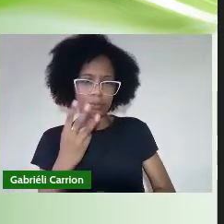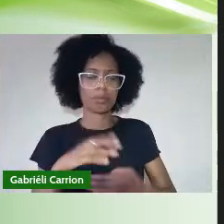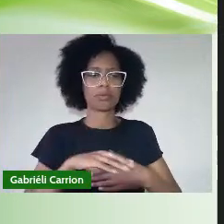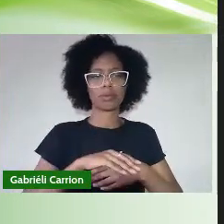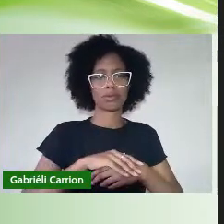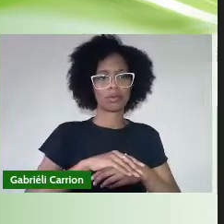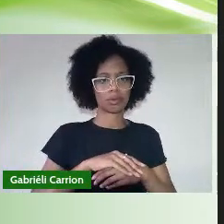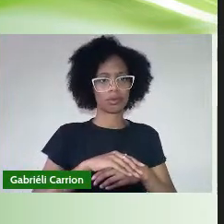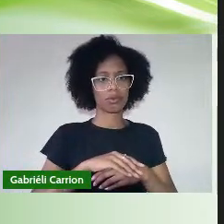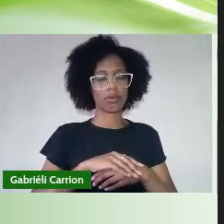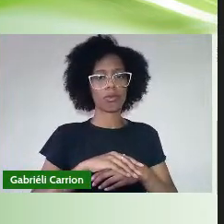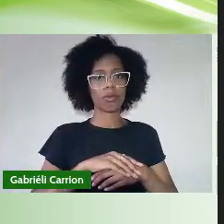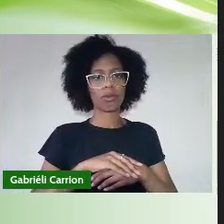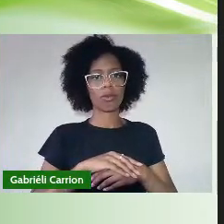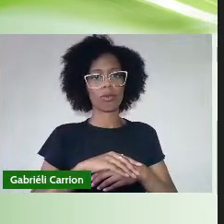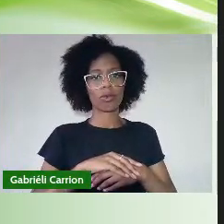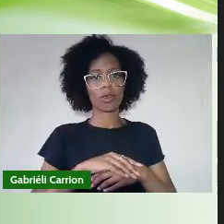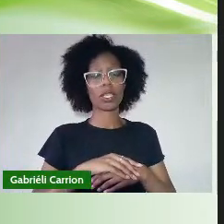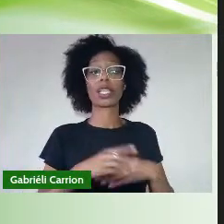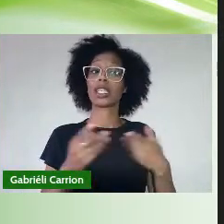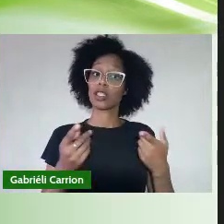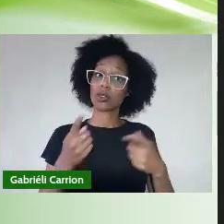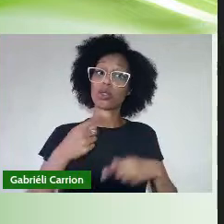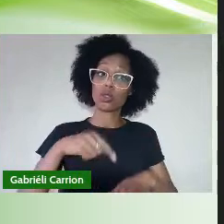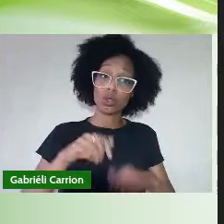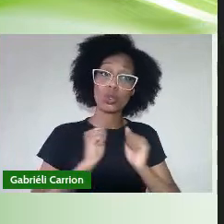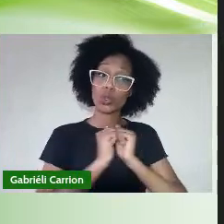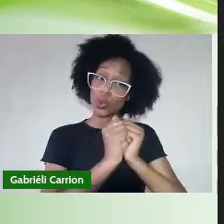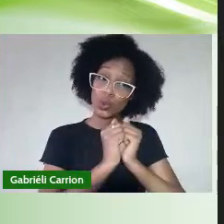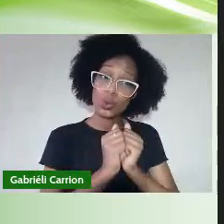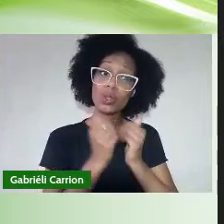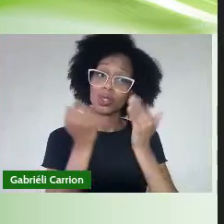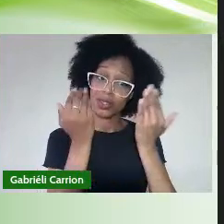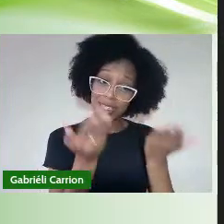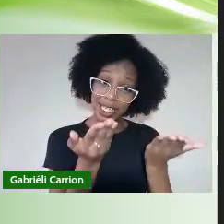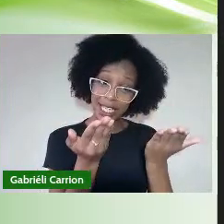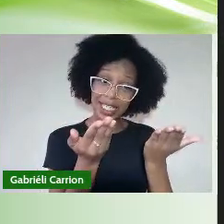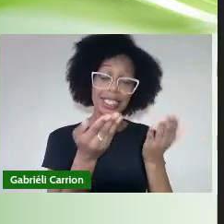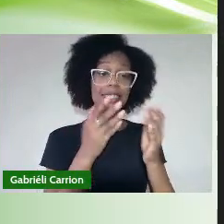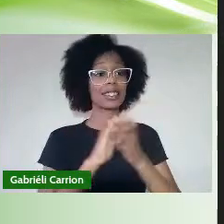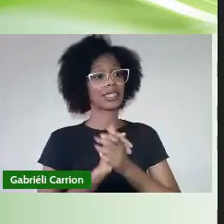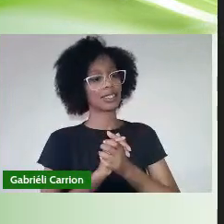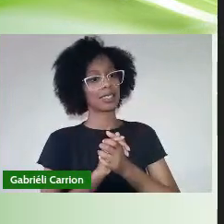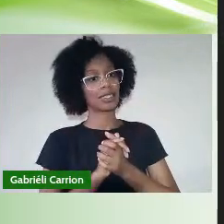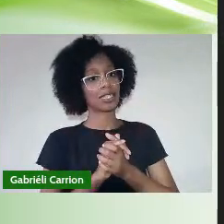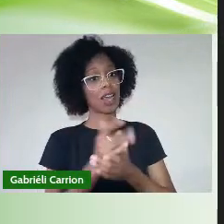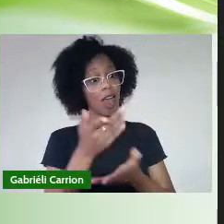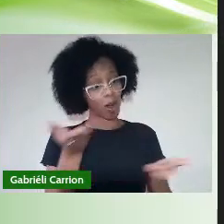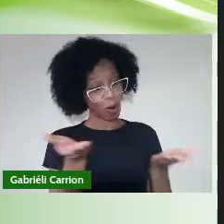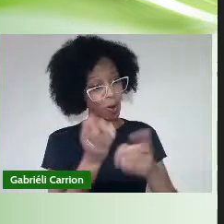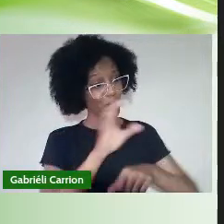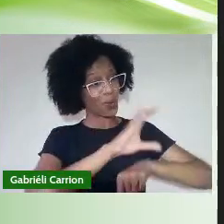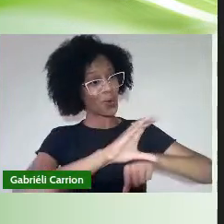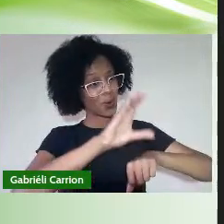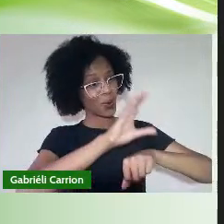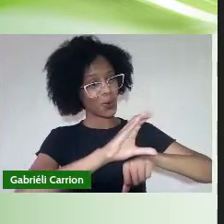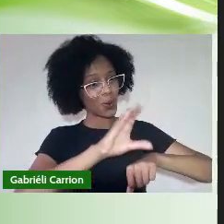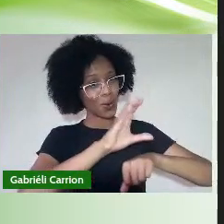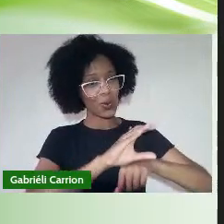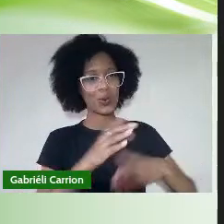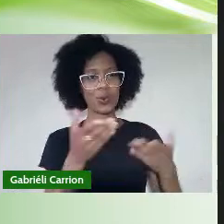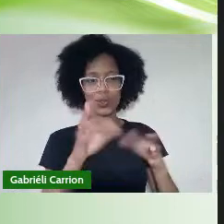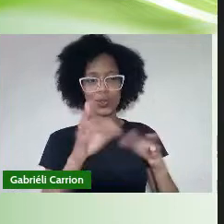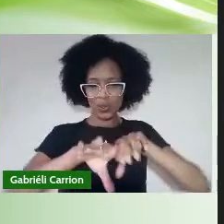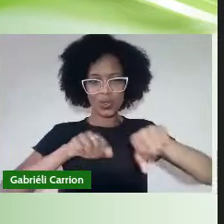fizeram, juntamente com todos vocês Este curso, essa formação E que fazem a